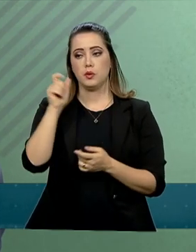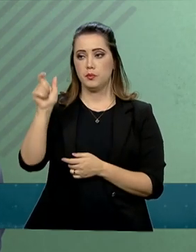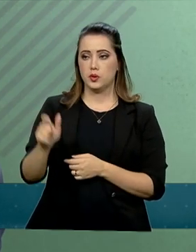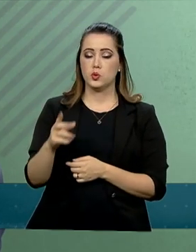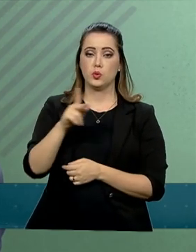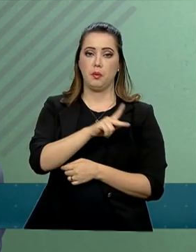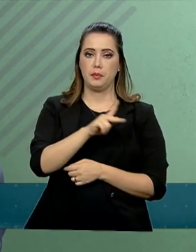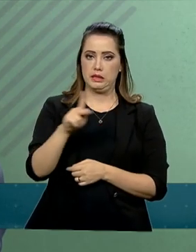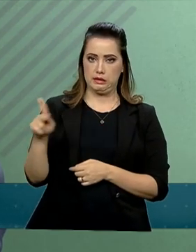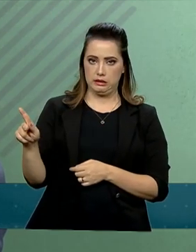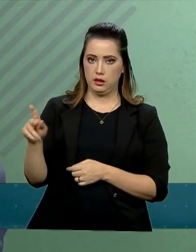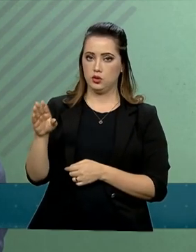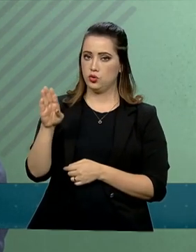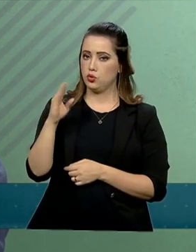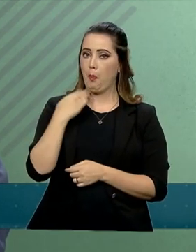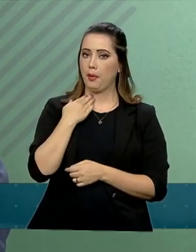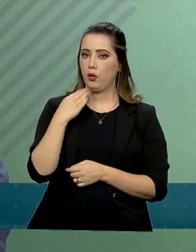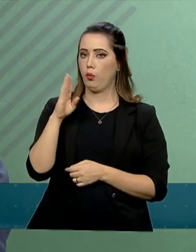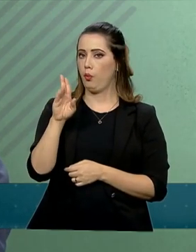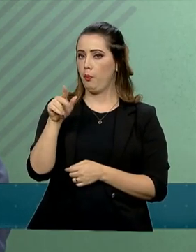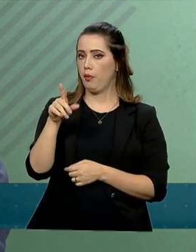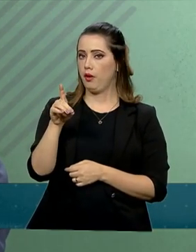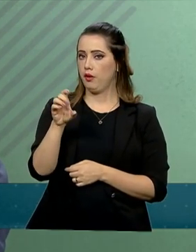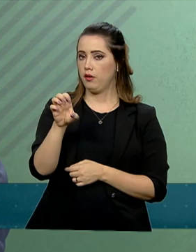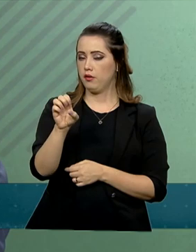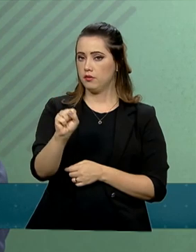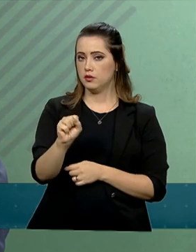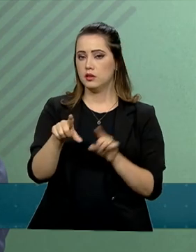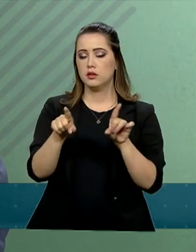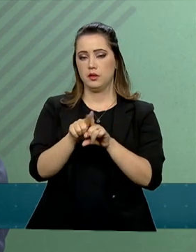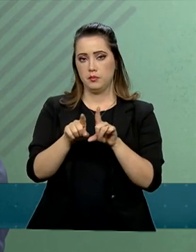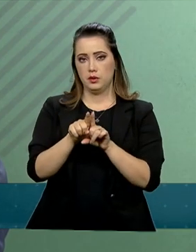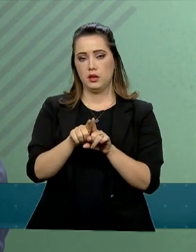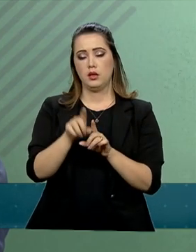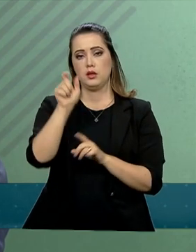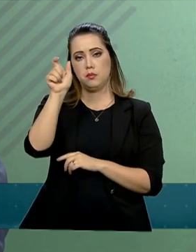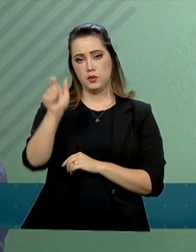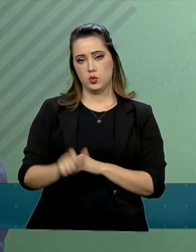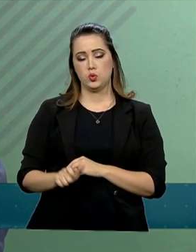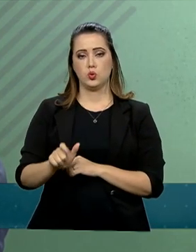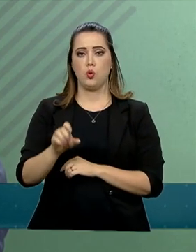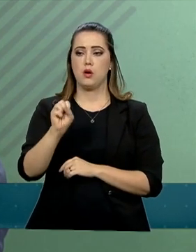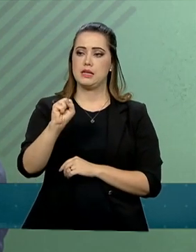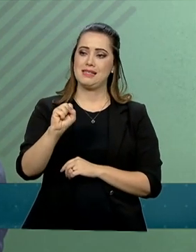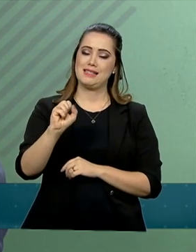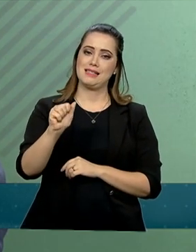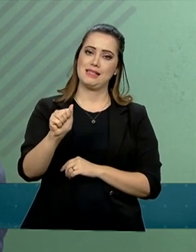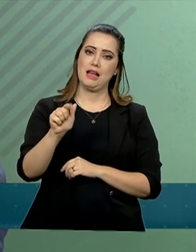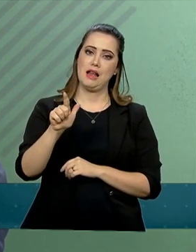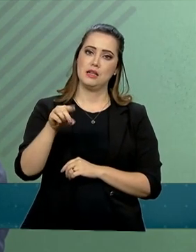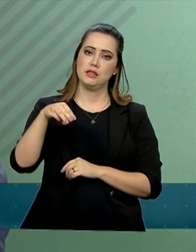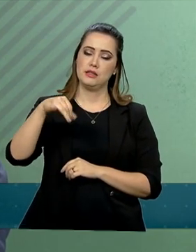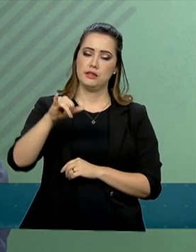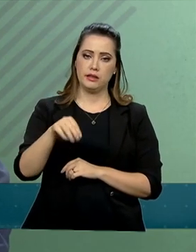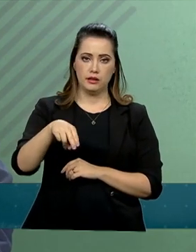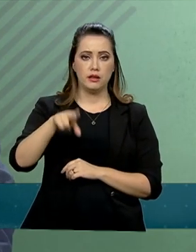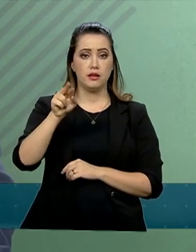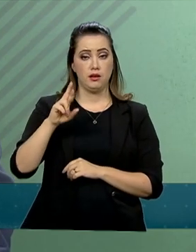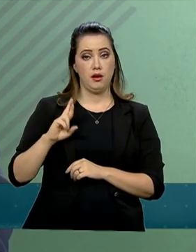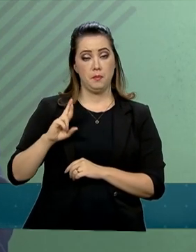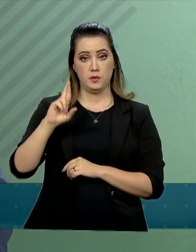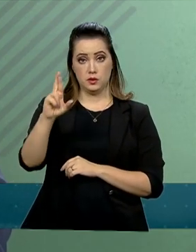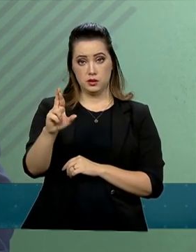BNDES, e do senhor Salim Matar, secretário especial de desestatização